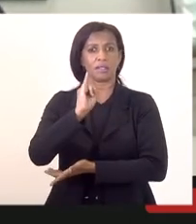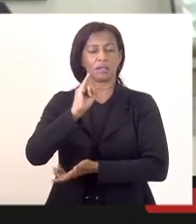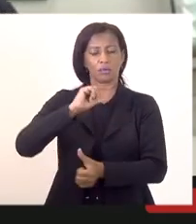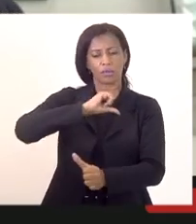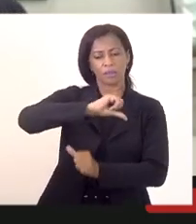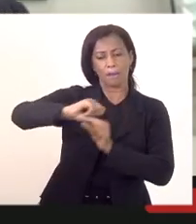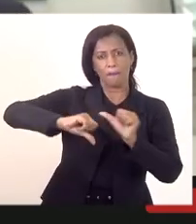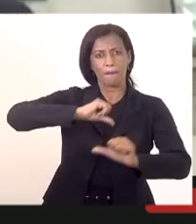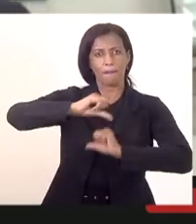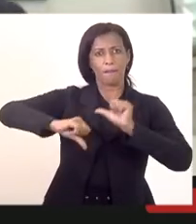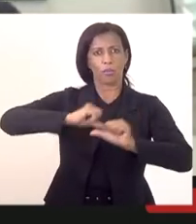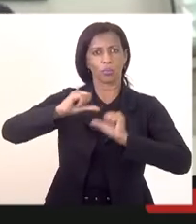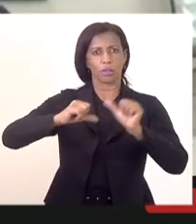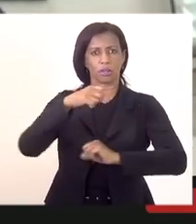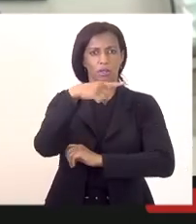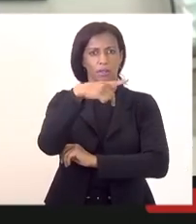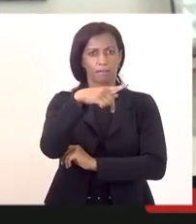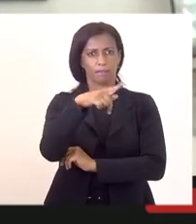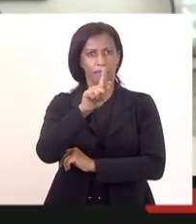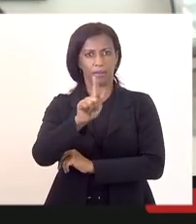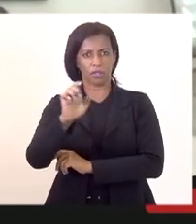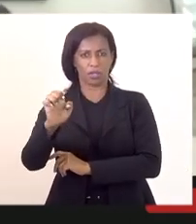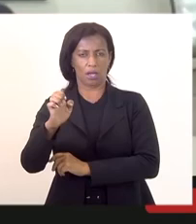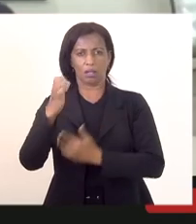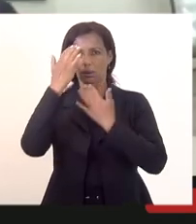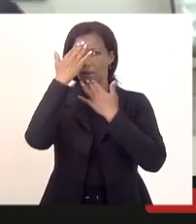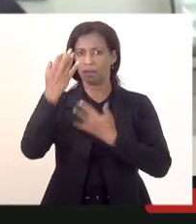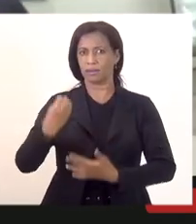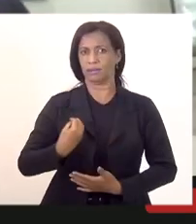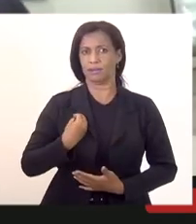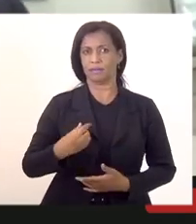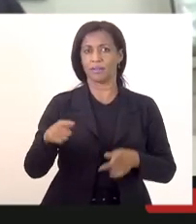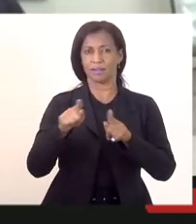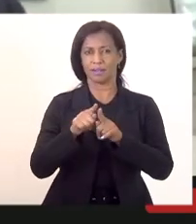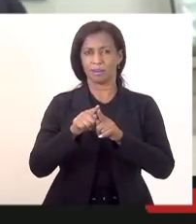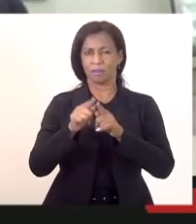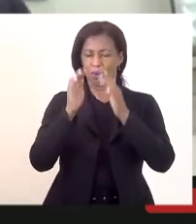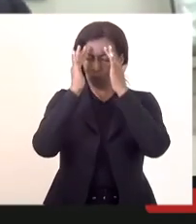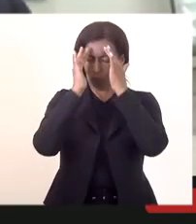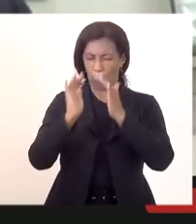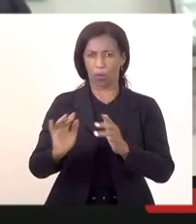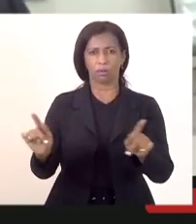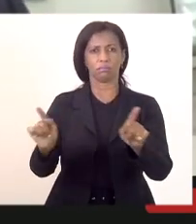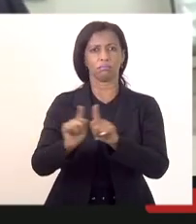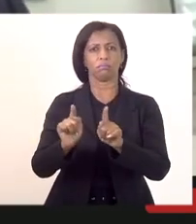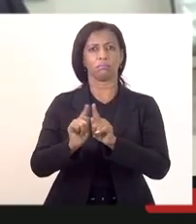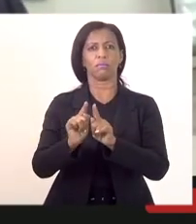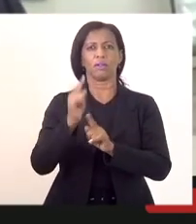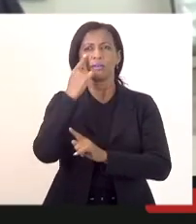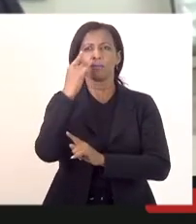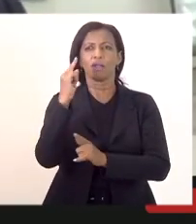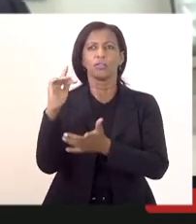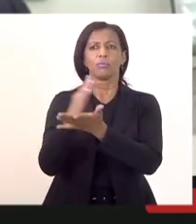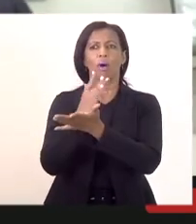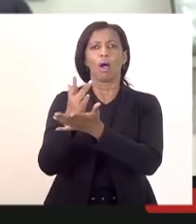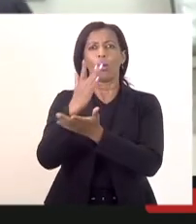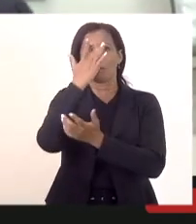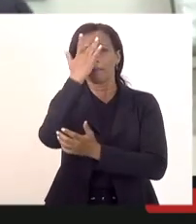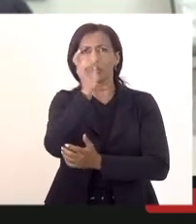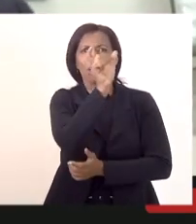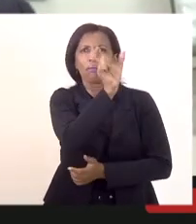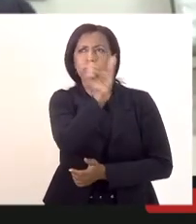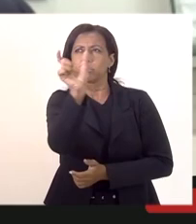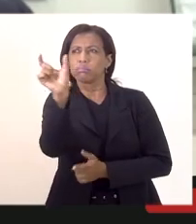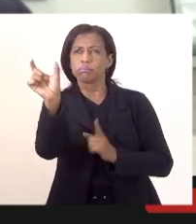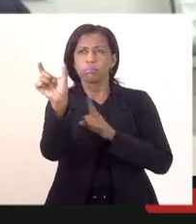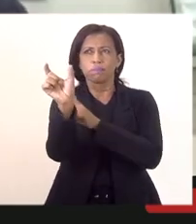na PGE. Então, agradecer a sua presença também, que muito nos honra. Vejo a presença também de alguns assessores, além dos deputados já citados,